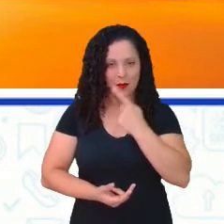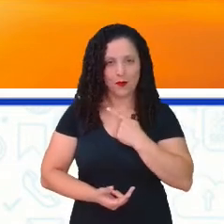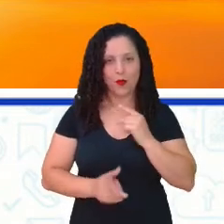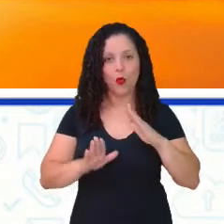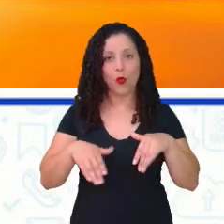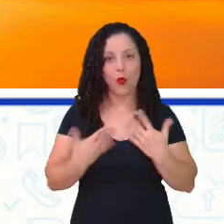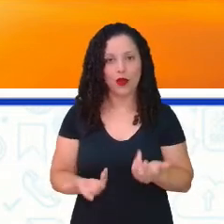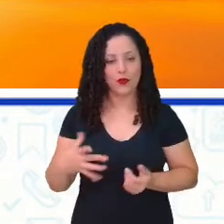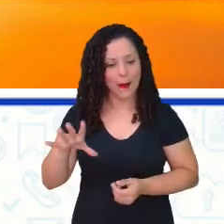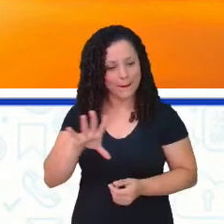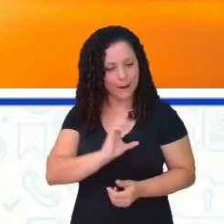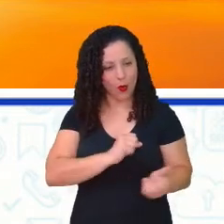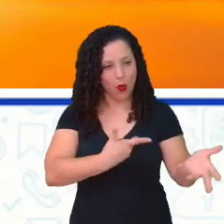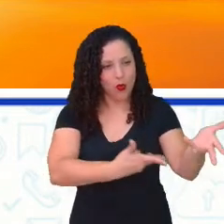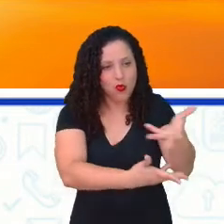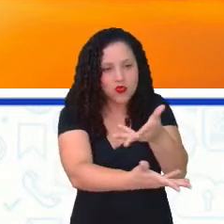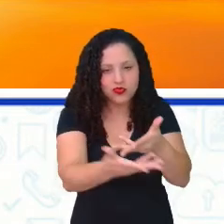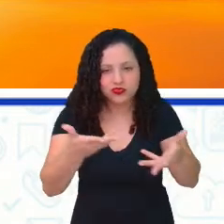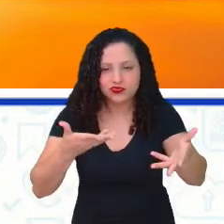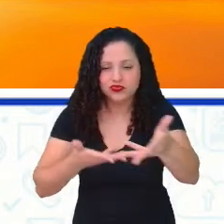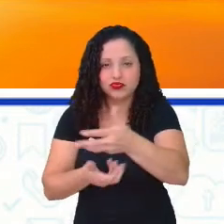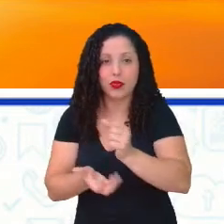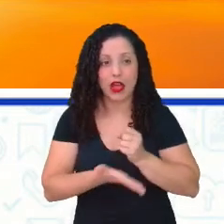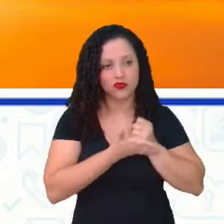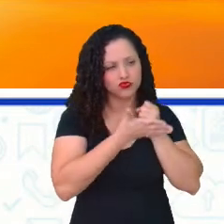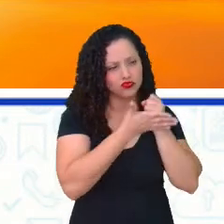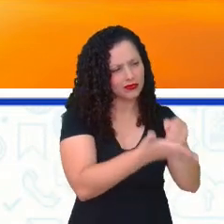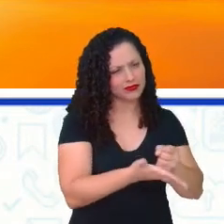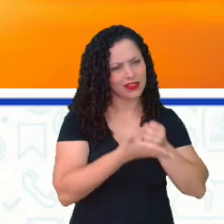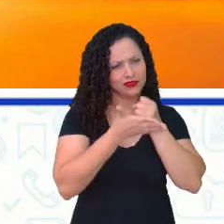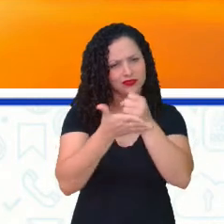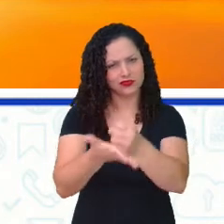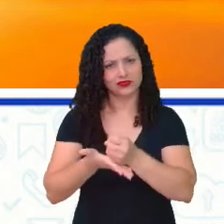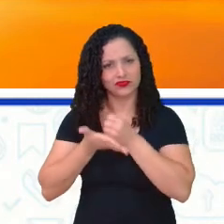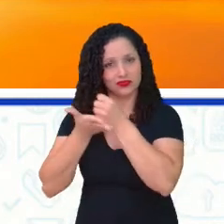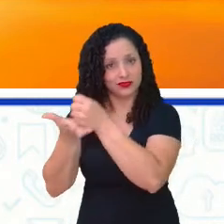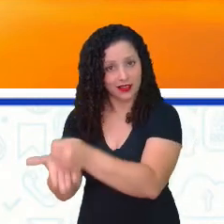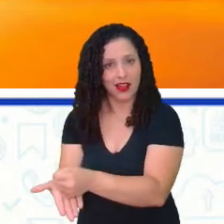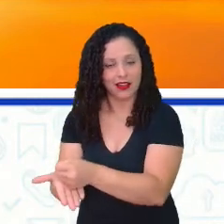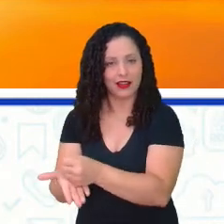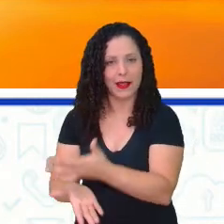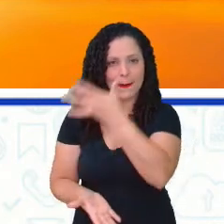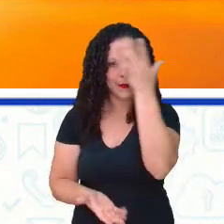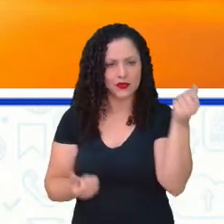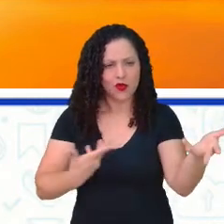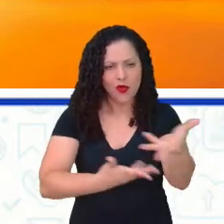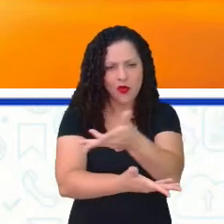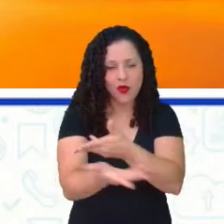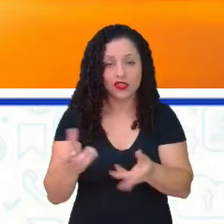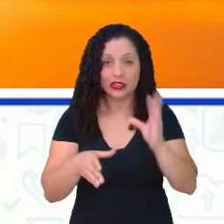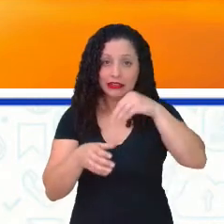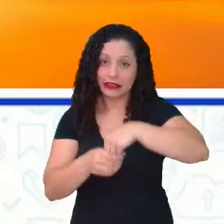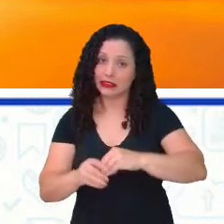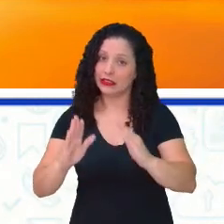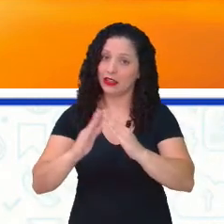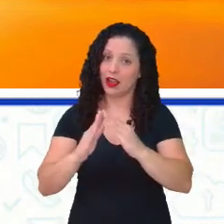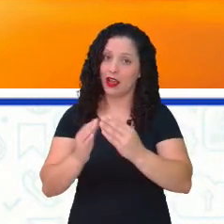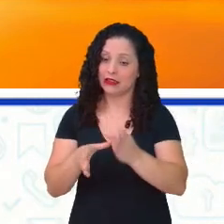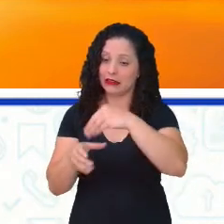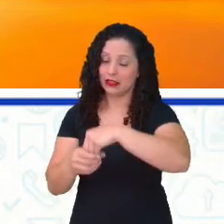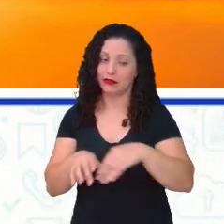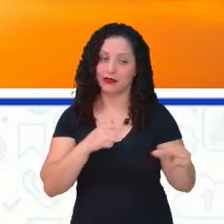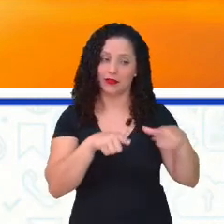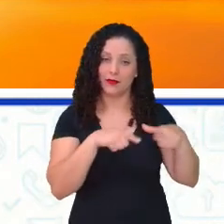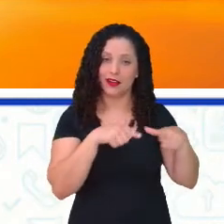ama os outros e faz bem ao outro que está do nosso lado, convivendo na nossa casa, no ambiente de trabalho,